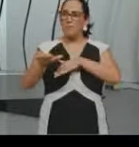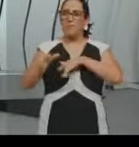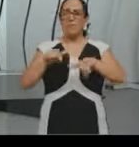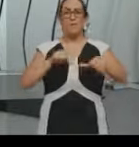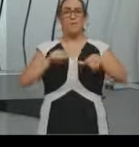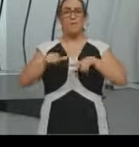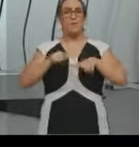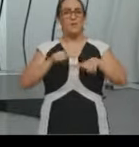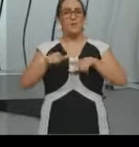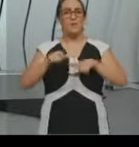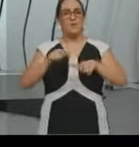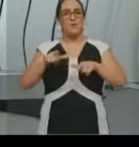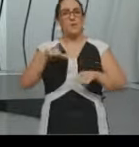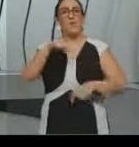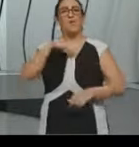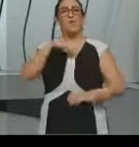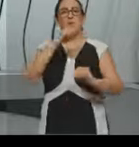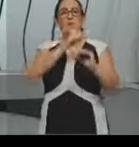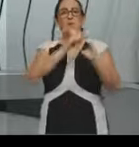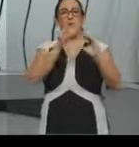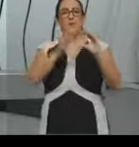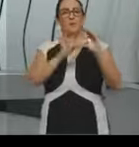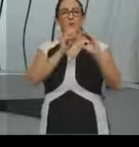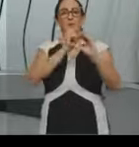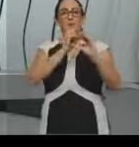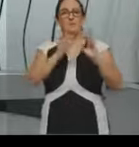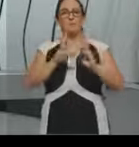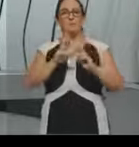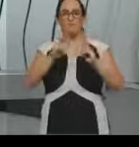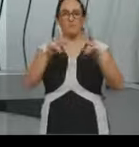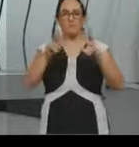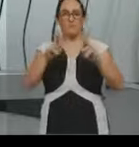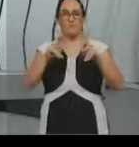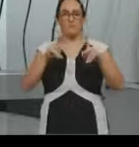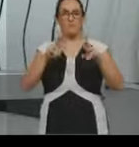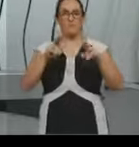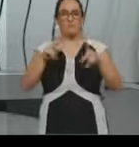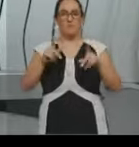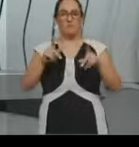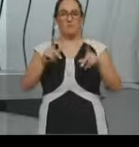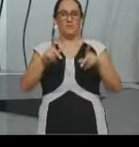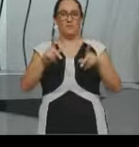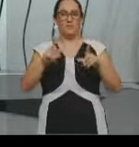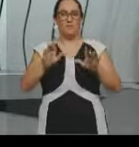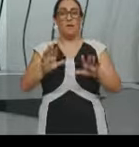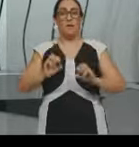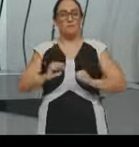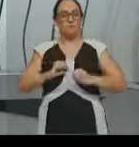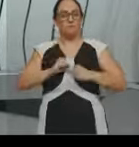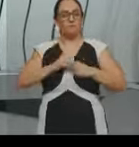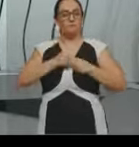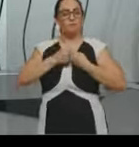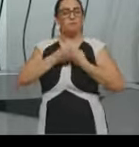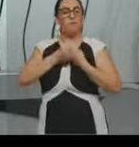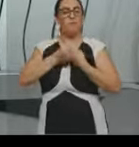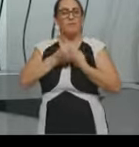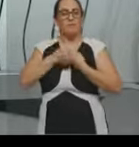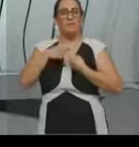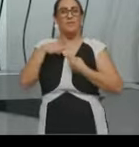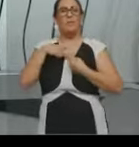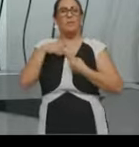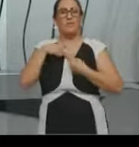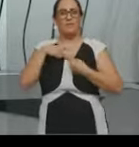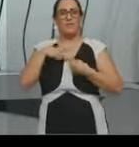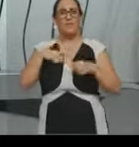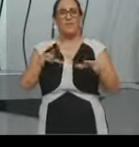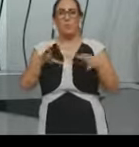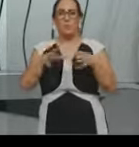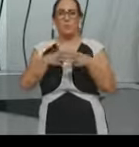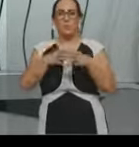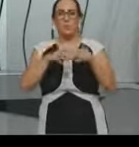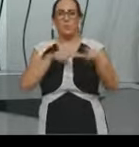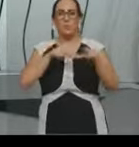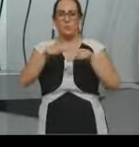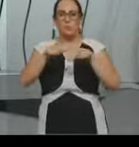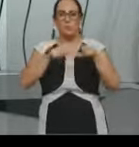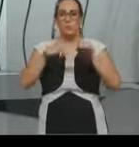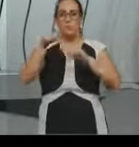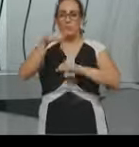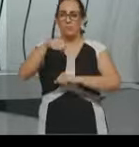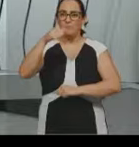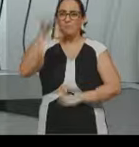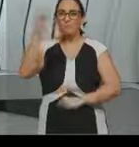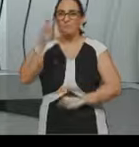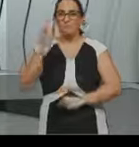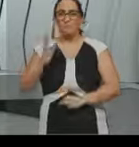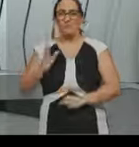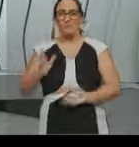características diferentes, mais politizadas, inclusive, né? Então, há um fortalecimento muito grande da classe operária no Brasil. A gente tem,